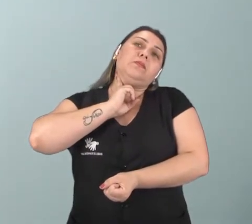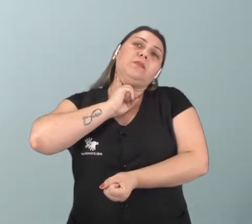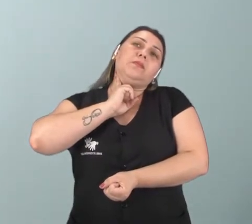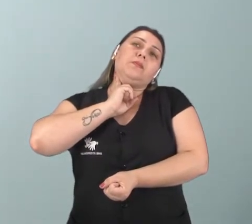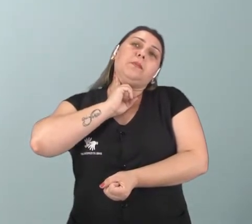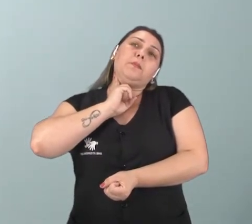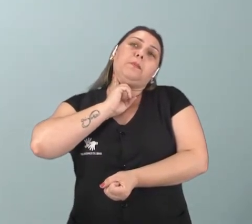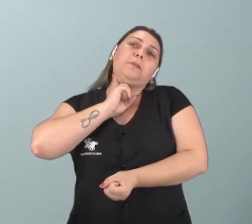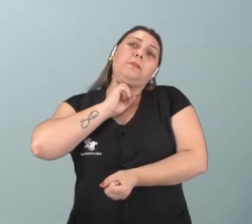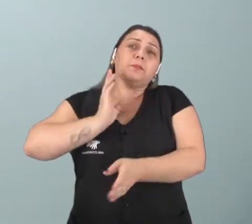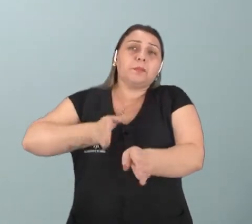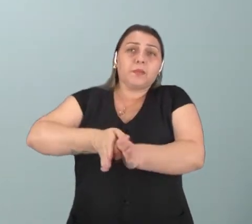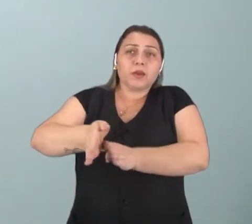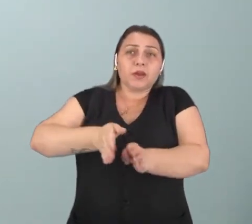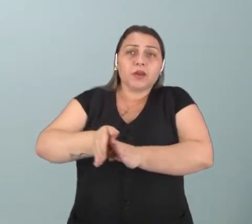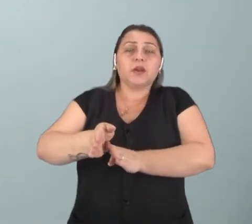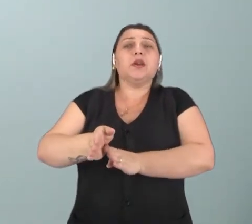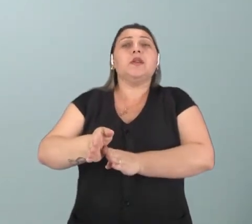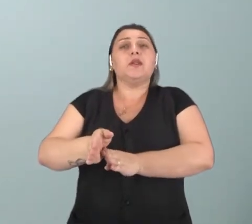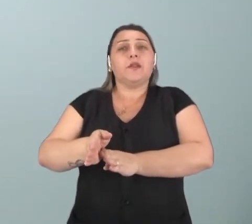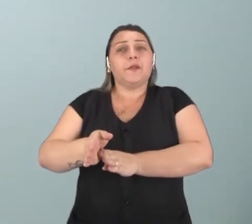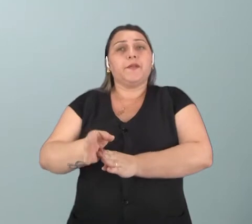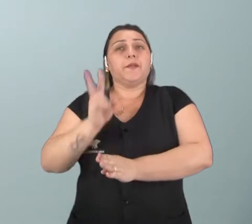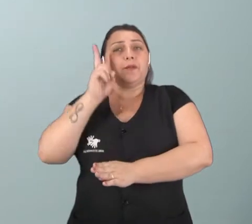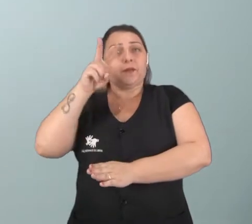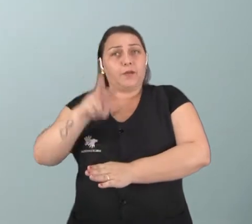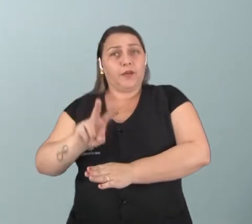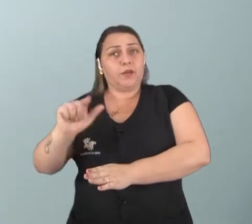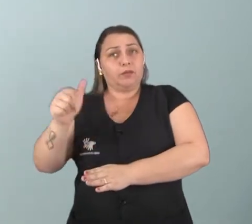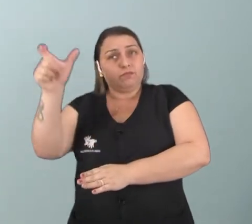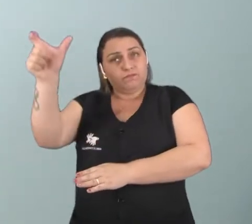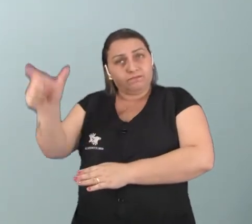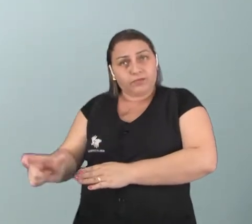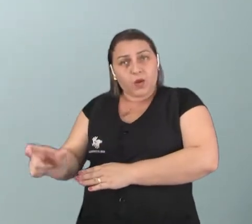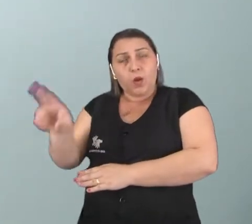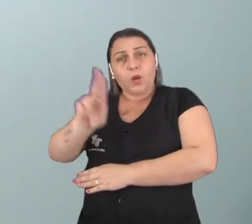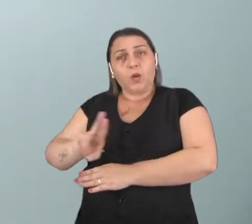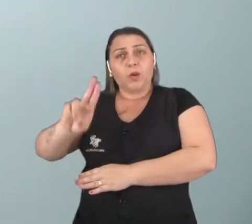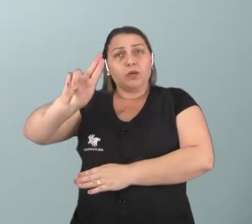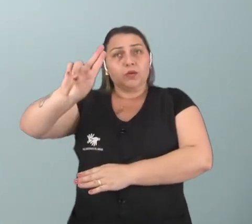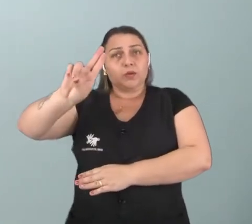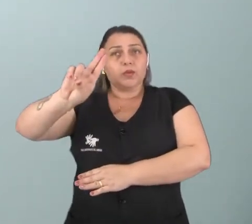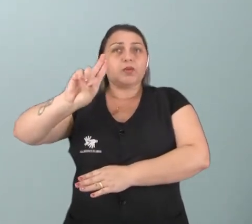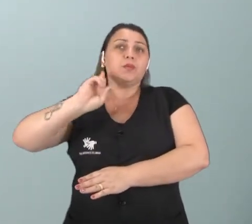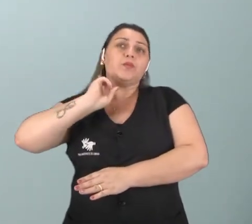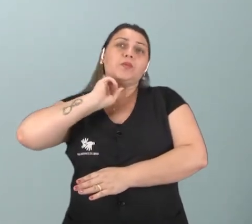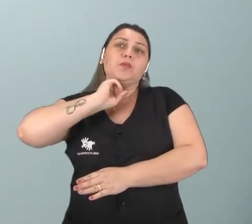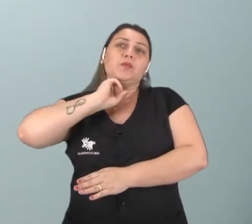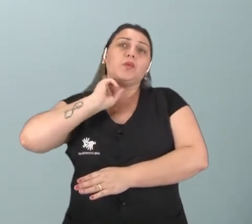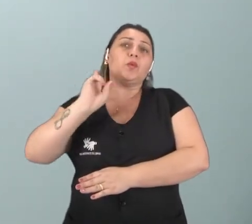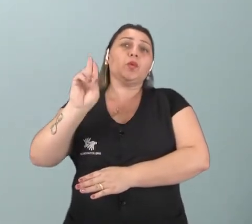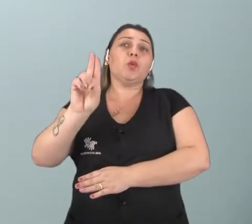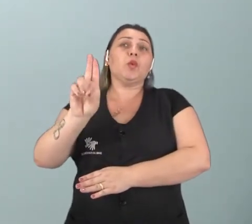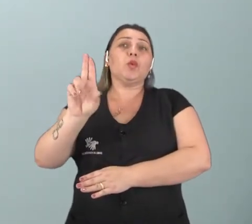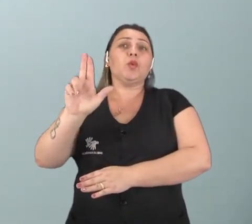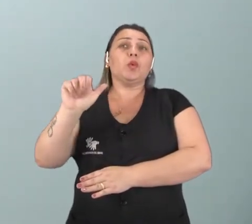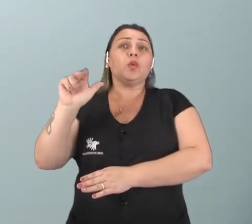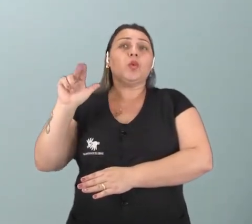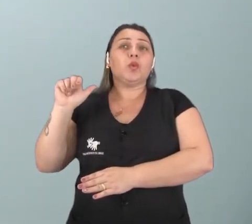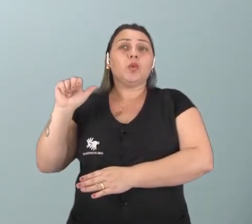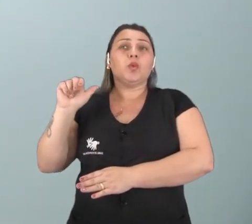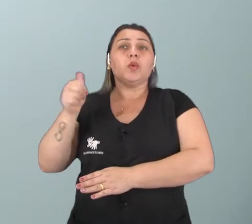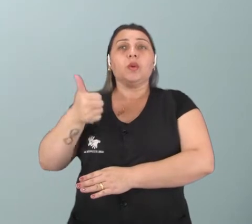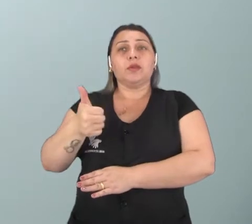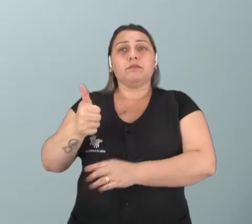mais recomendados. Caso você for medir a de alguém, usar esses dois dedinhos também e nunca usar o polegar na outra